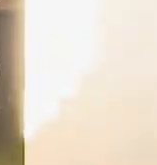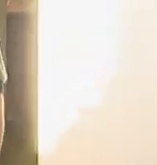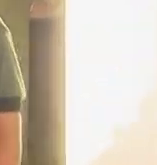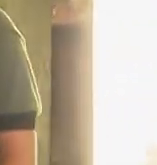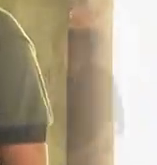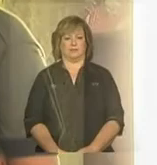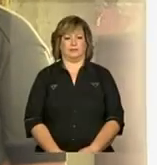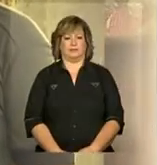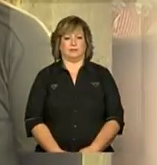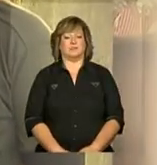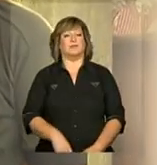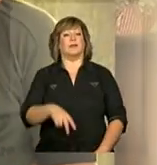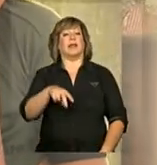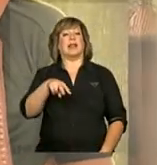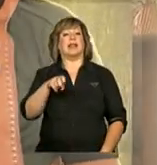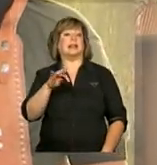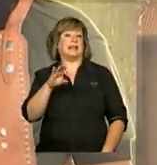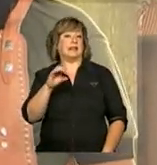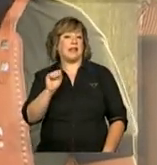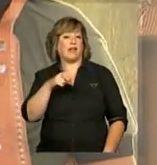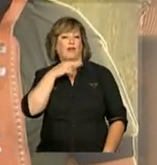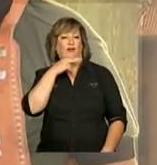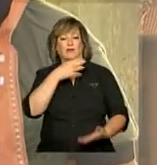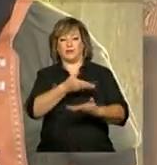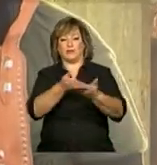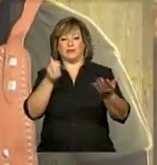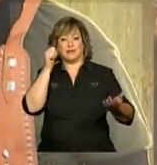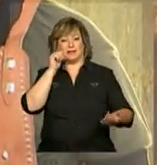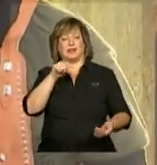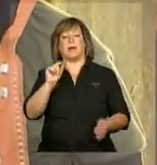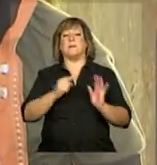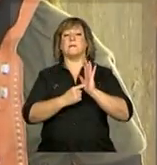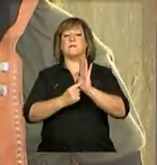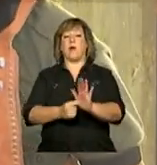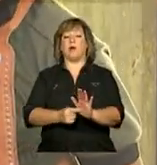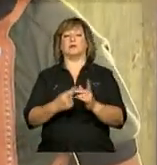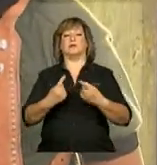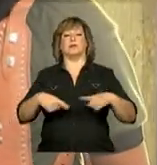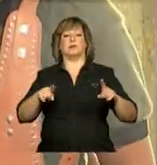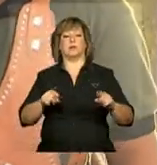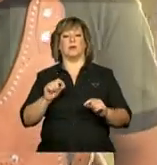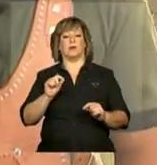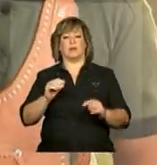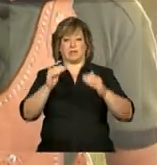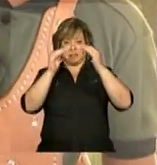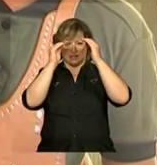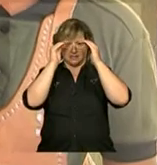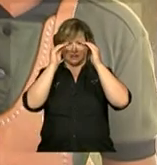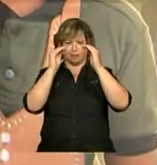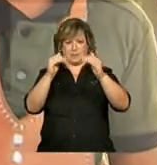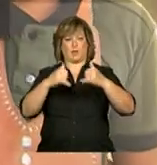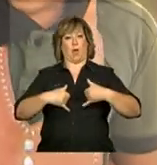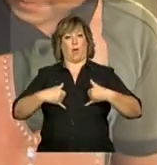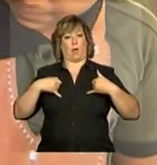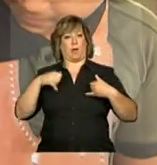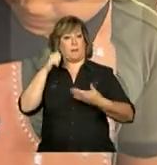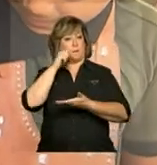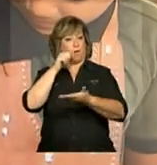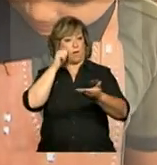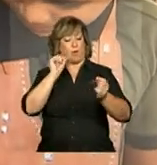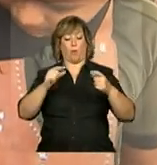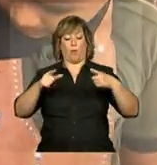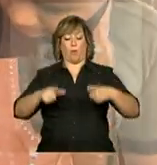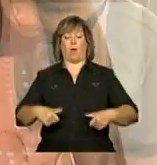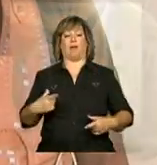E os netos de Maria Clara mostram, por meio da música, o respeito e o orgulho pela mulher e pelo lugar